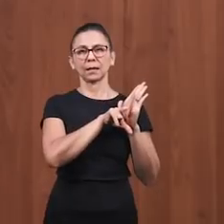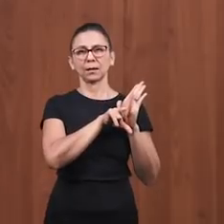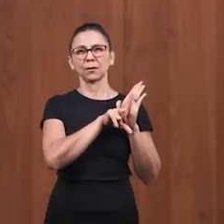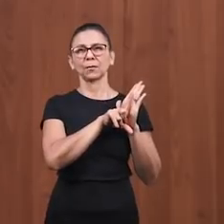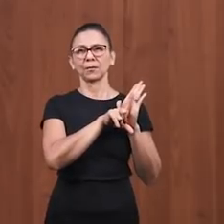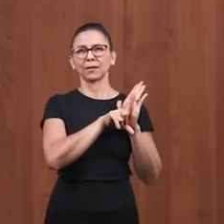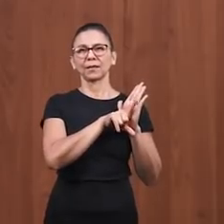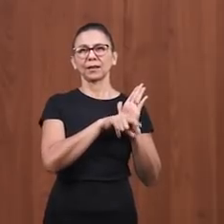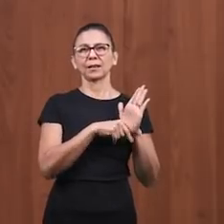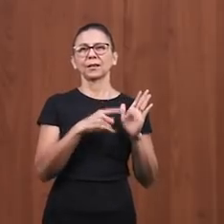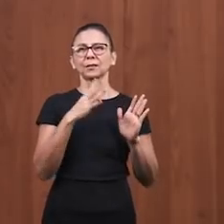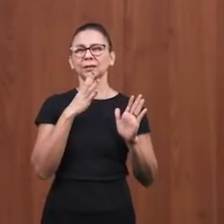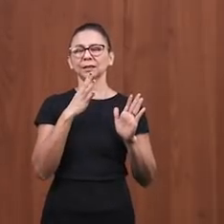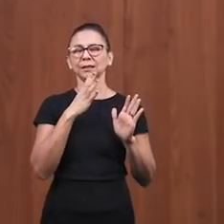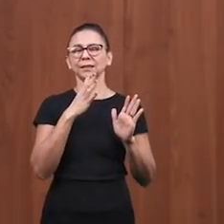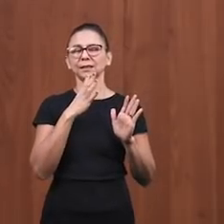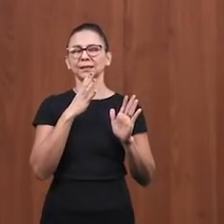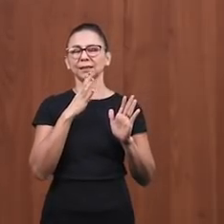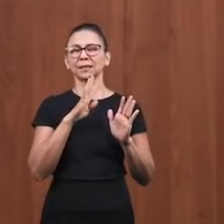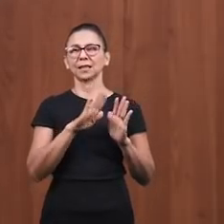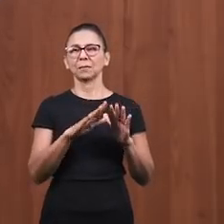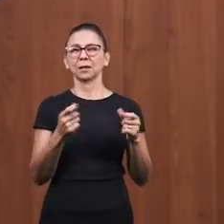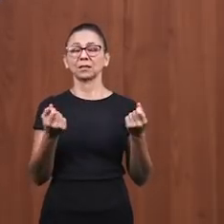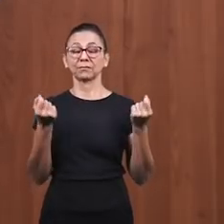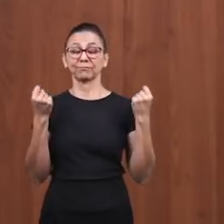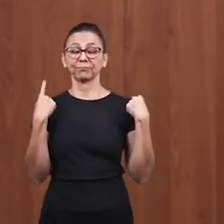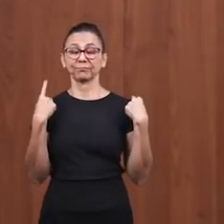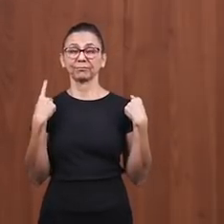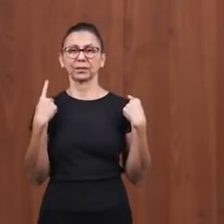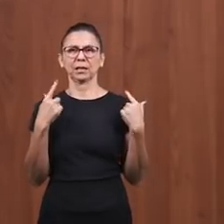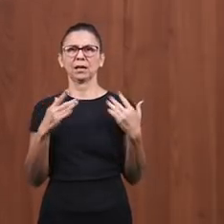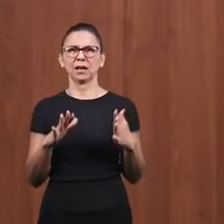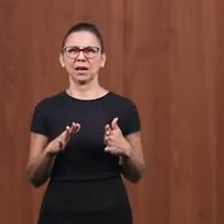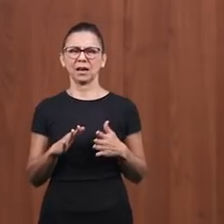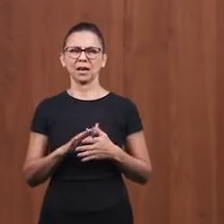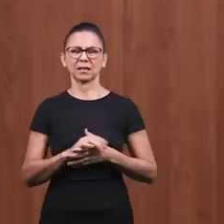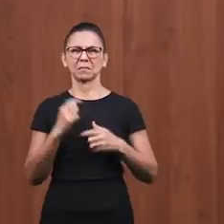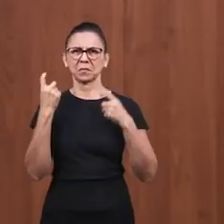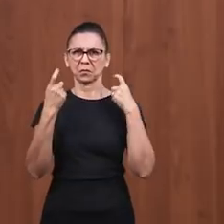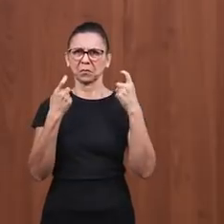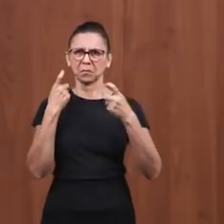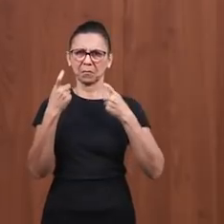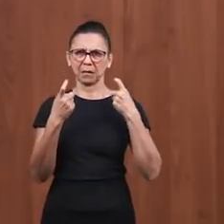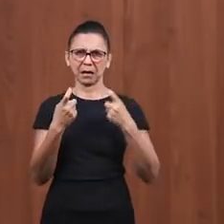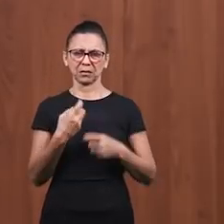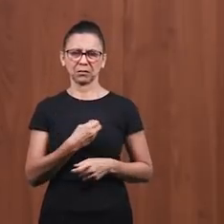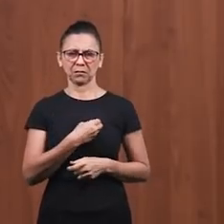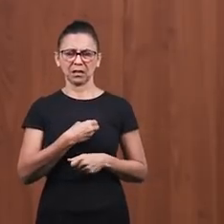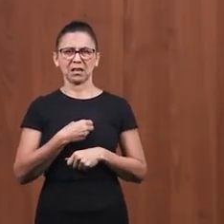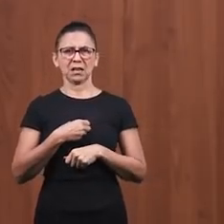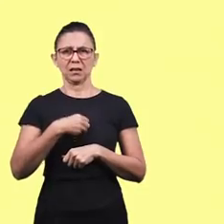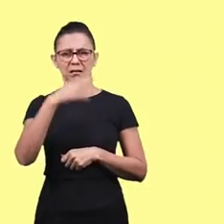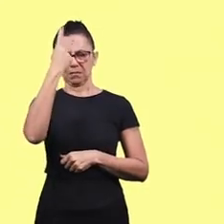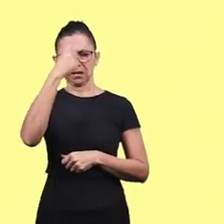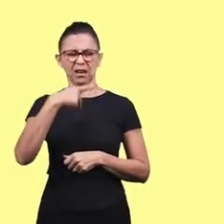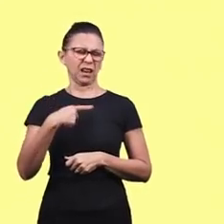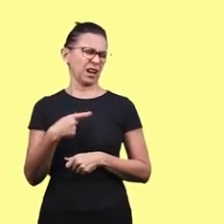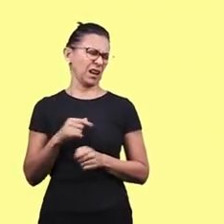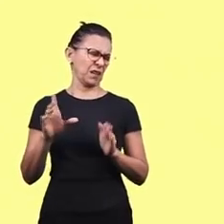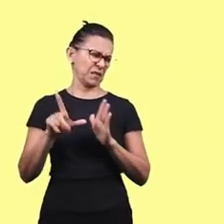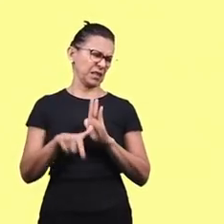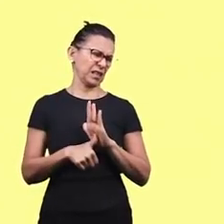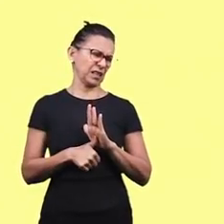passaram e deixaram para lá. Eles não estavam colocando a palavra do Senhor em prática. Estavam preocupados com a vida dele. Ah, vai me